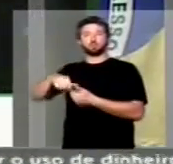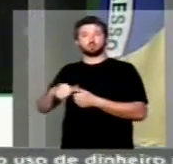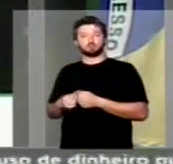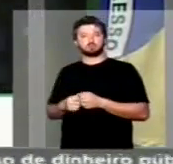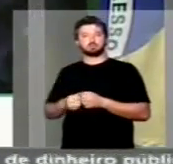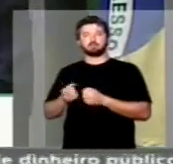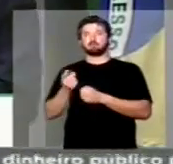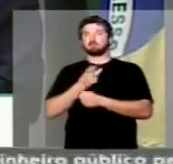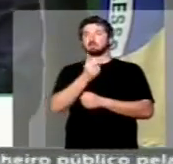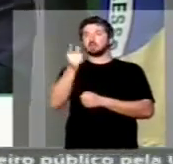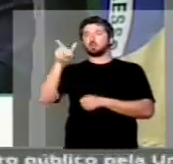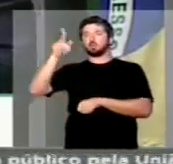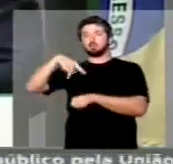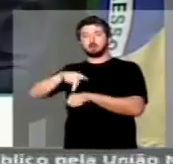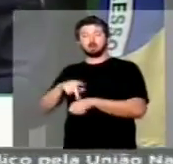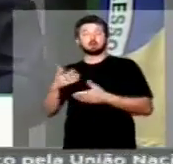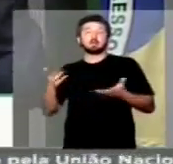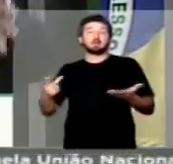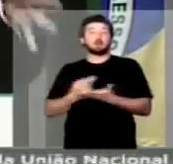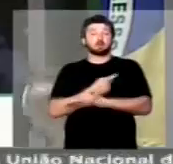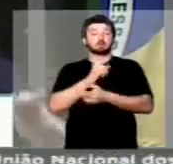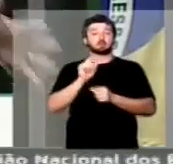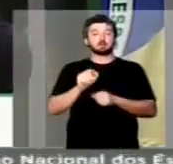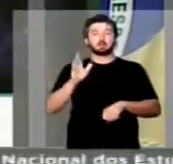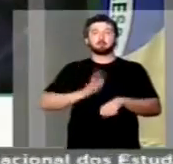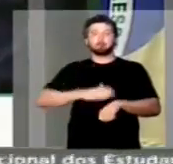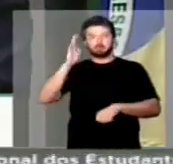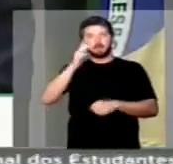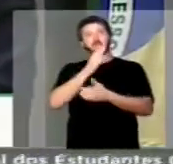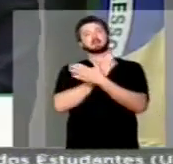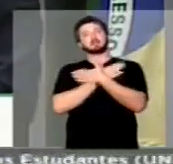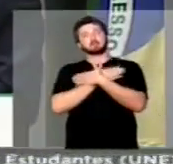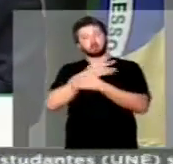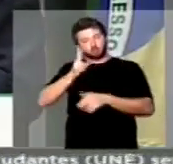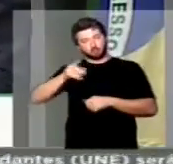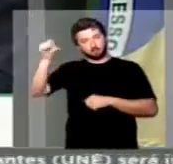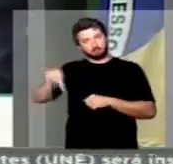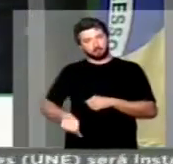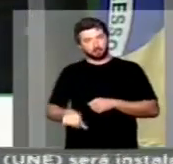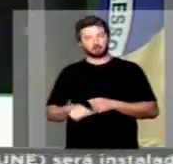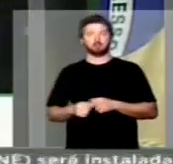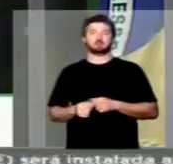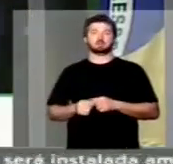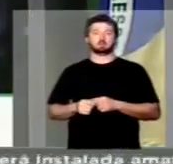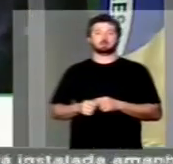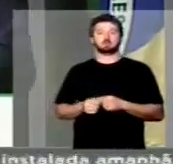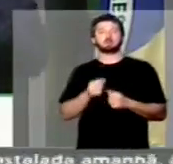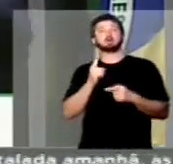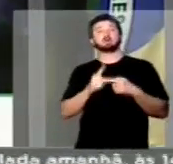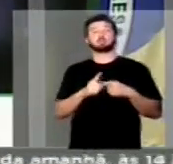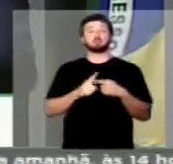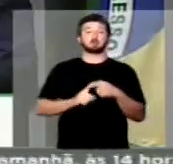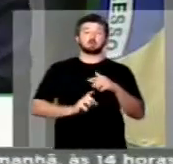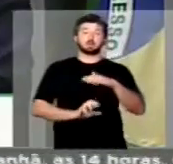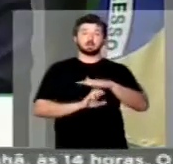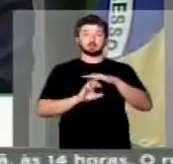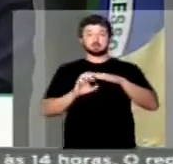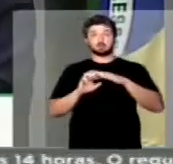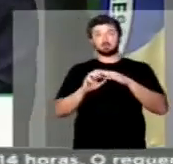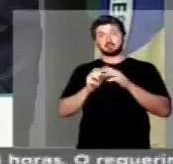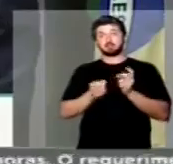E, consequentemente, isso trouxe maior desemprego ainda, na medida em que as empresas